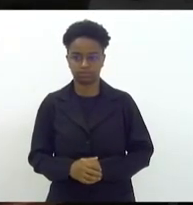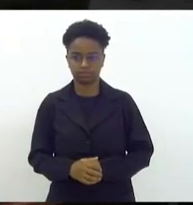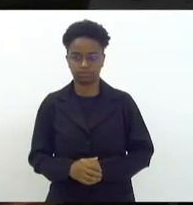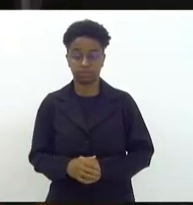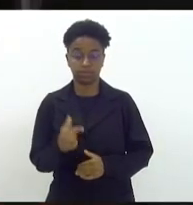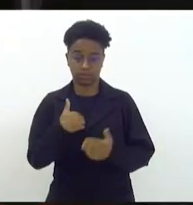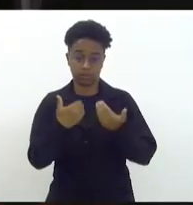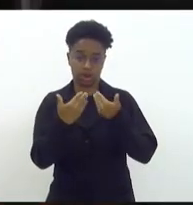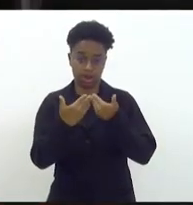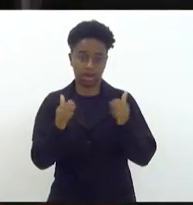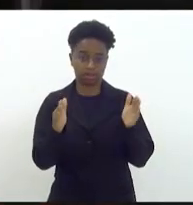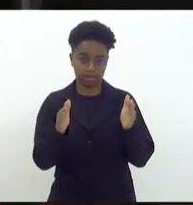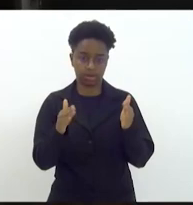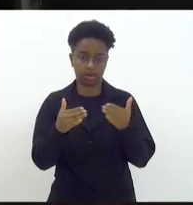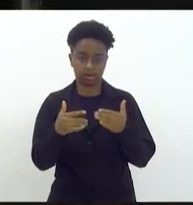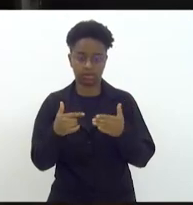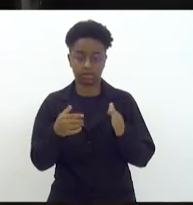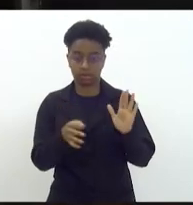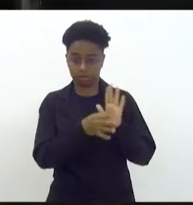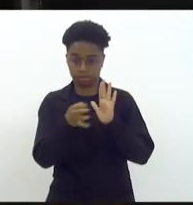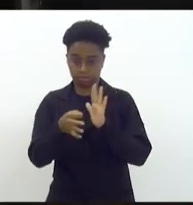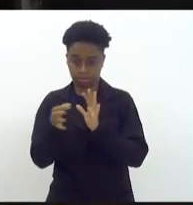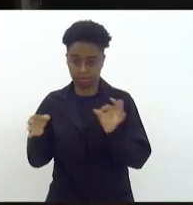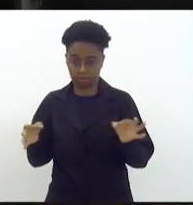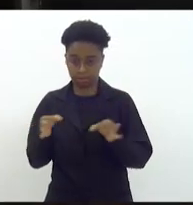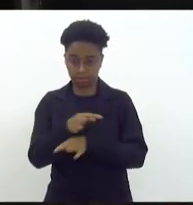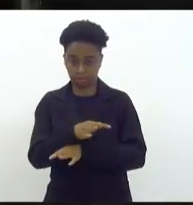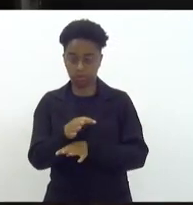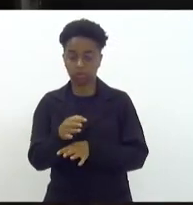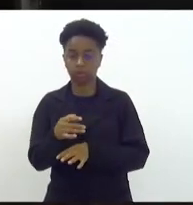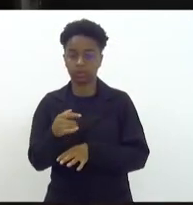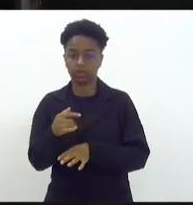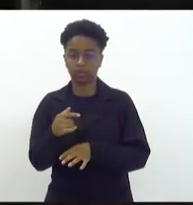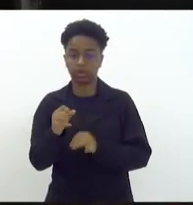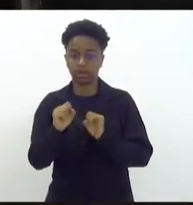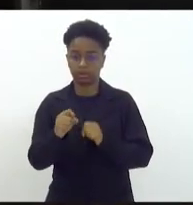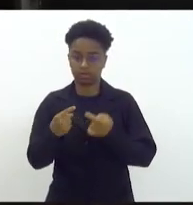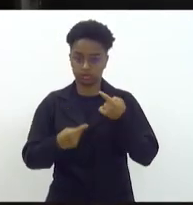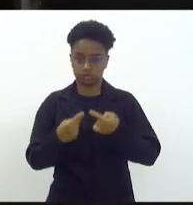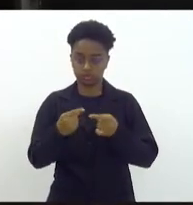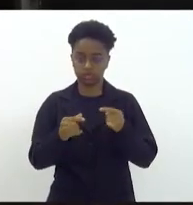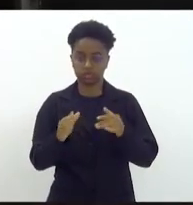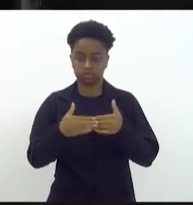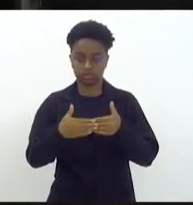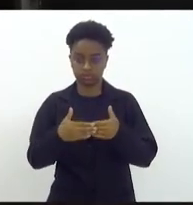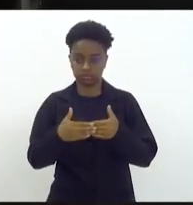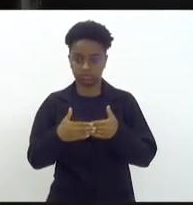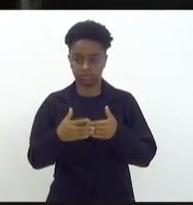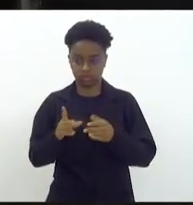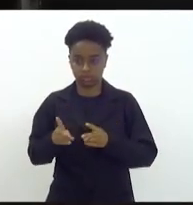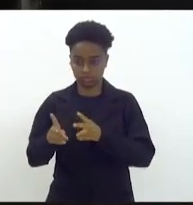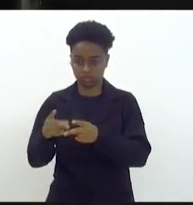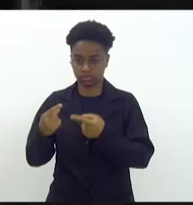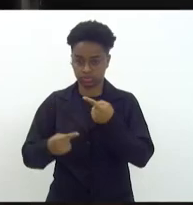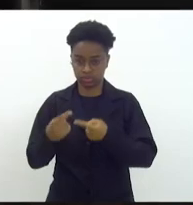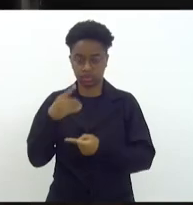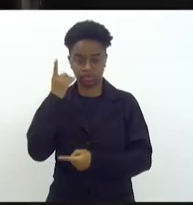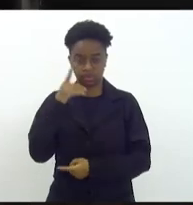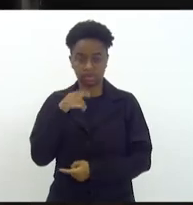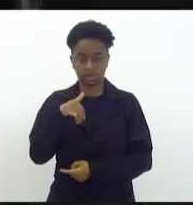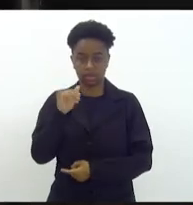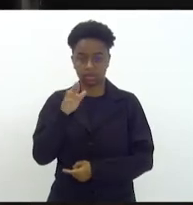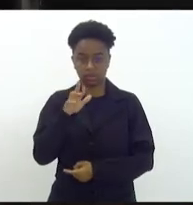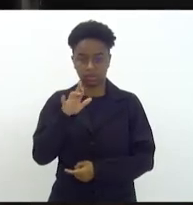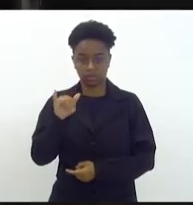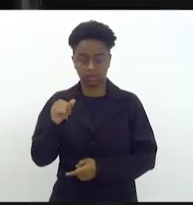abrir, deputado Samuel, com os pareceres emitidos. Em discussão, para discutir. Continua a discussão, deputado Yuri, deputada